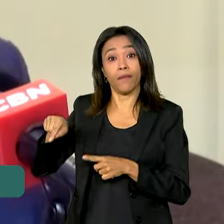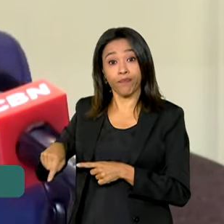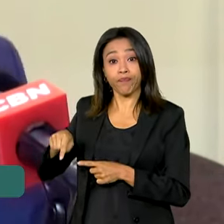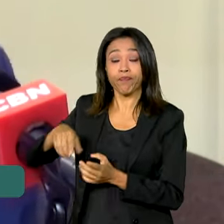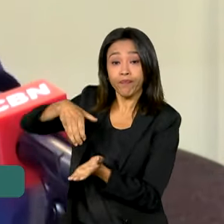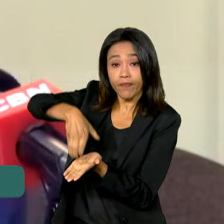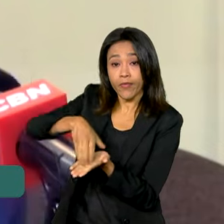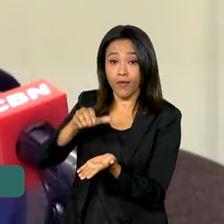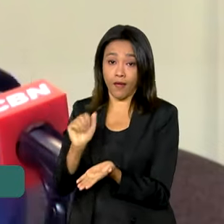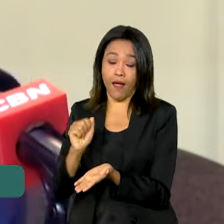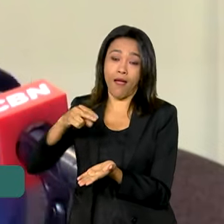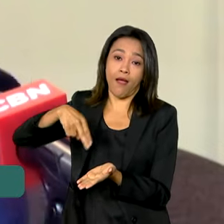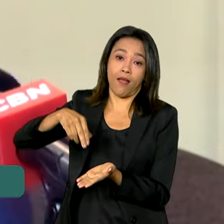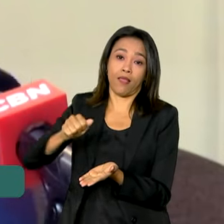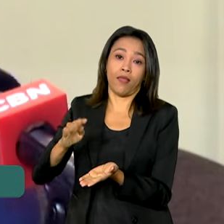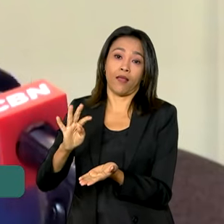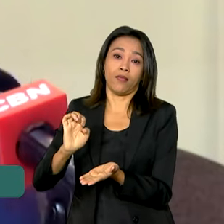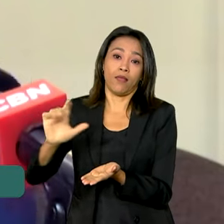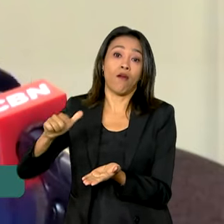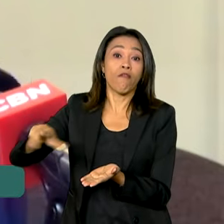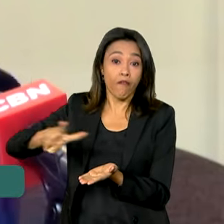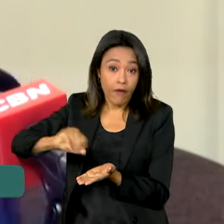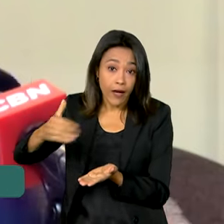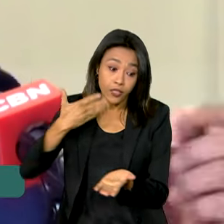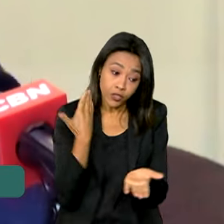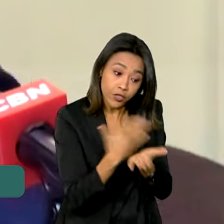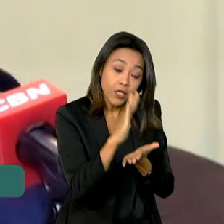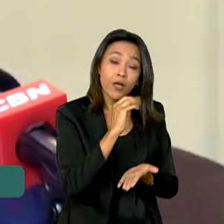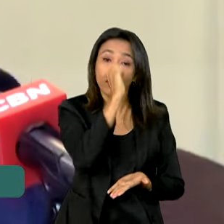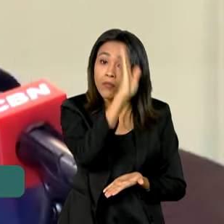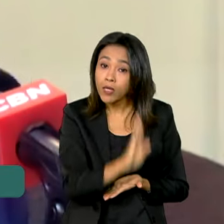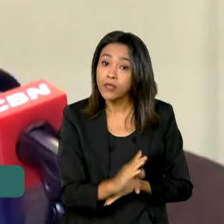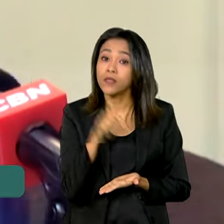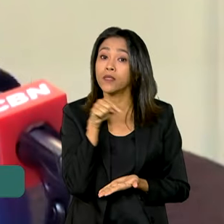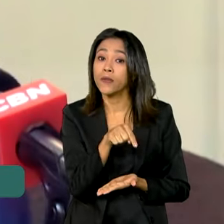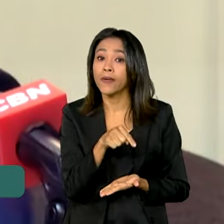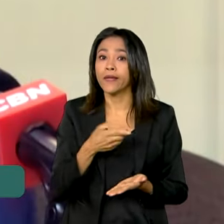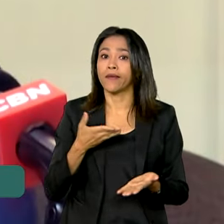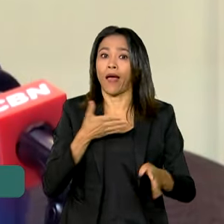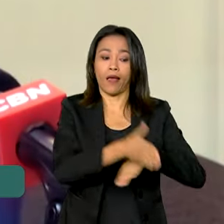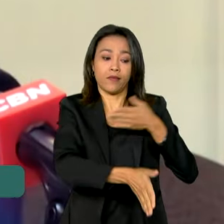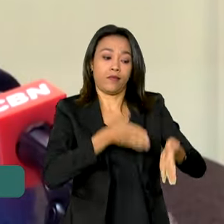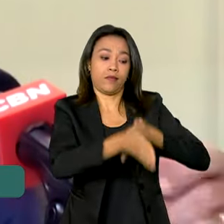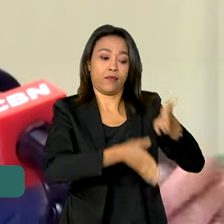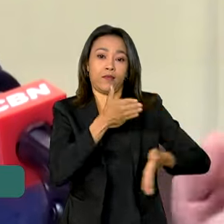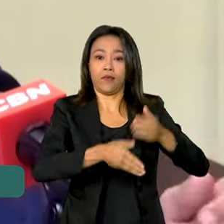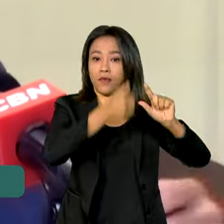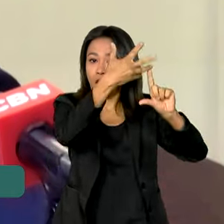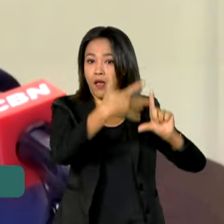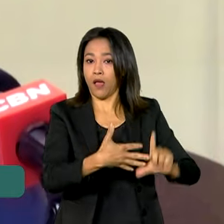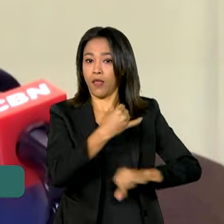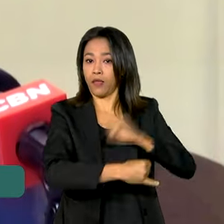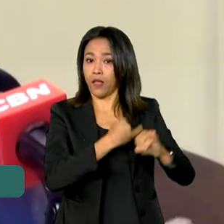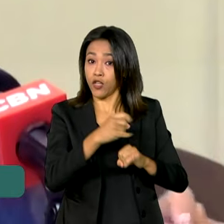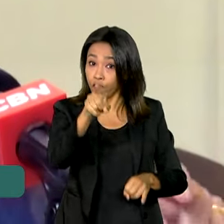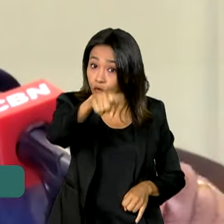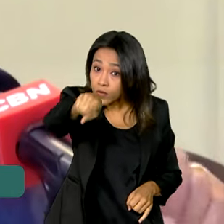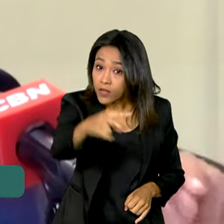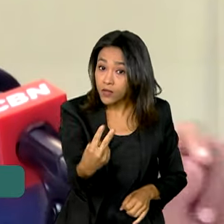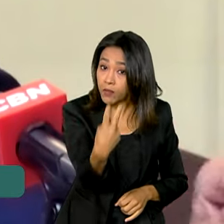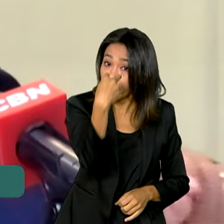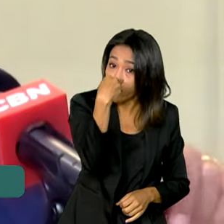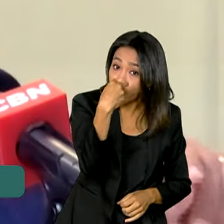bloquear no espaço brasileiro o acesso a esses sites. Então, se você, que está me ouvindo,